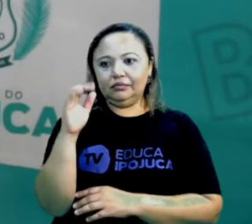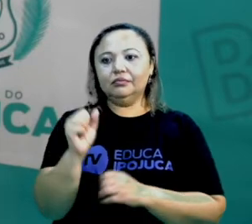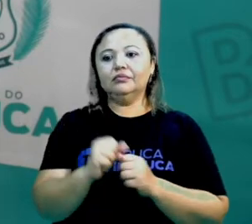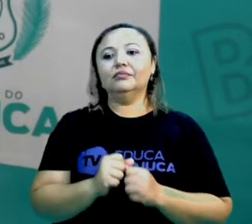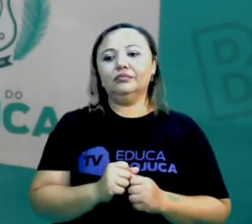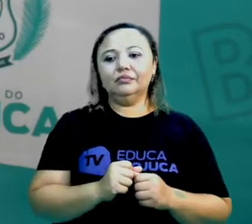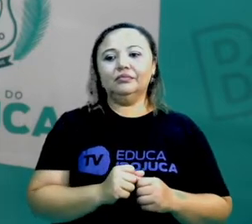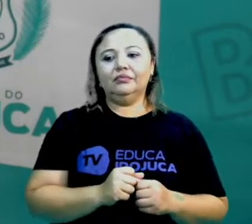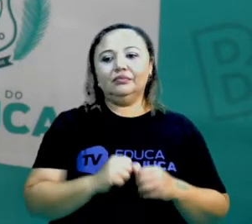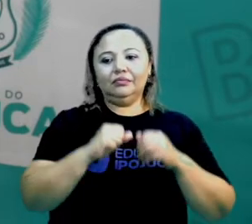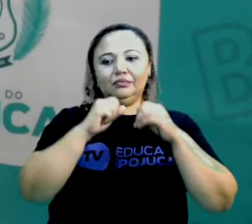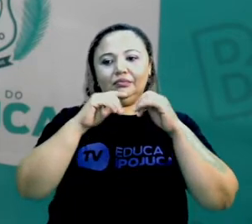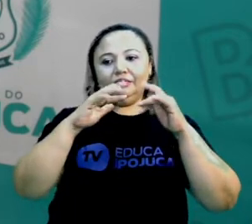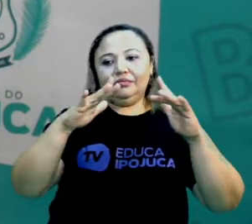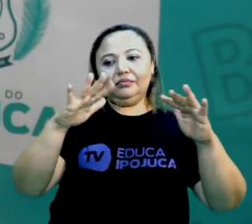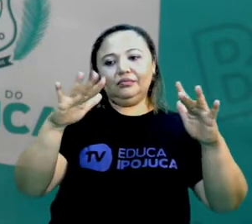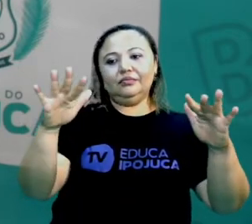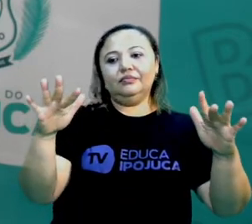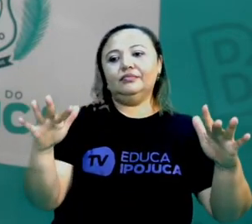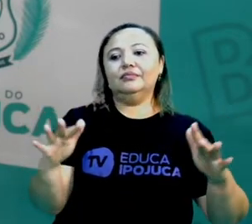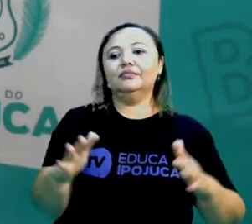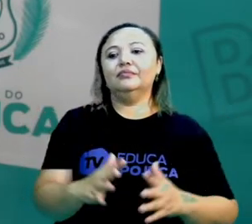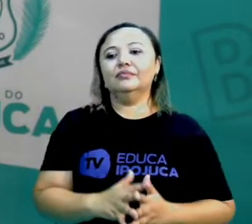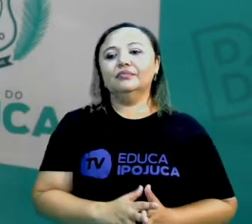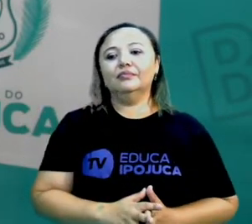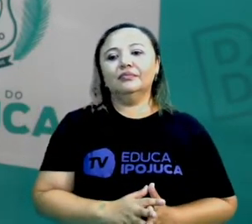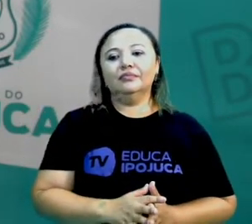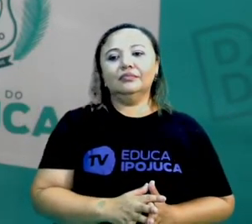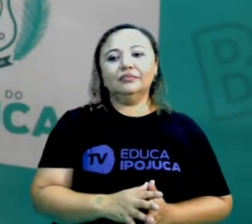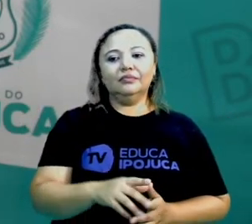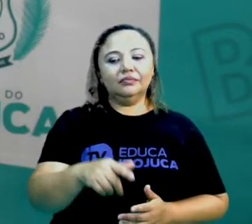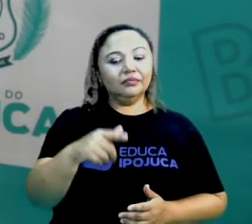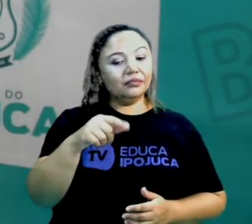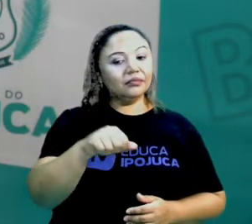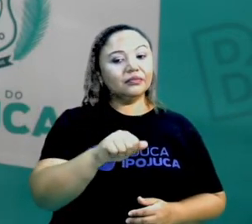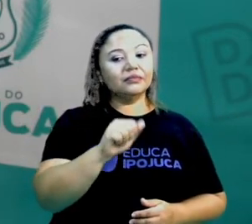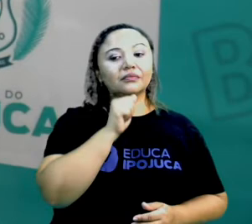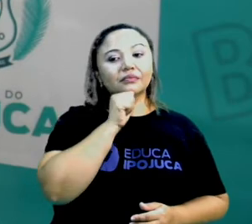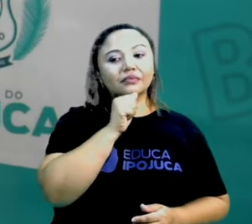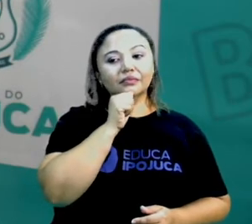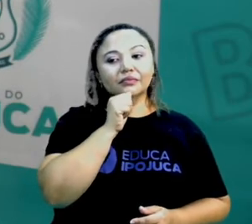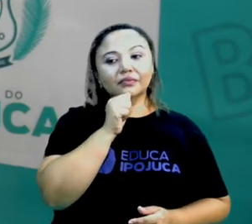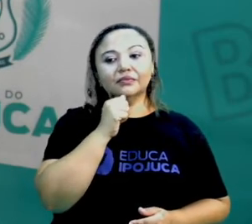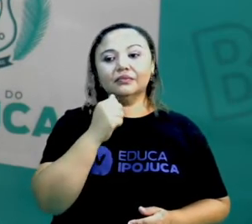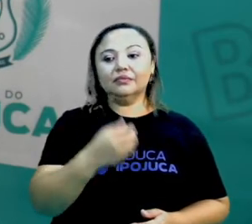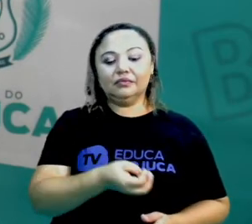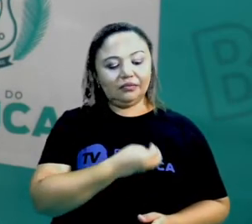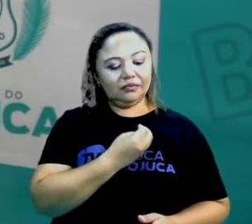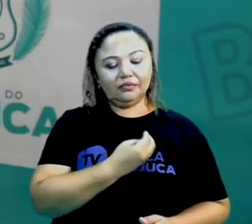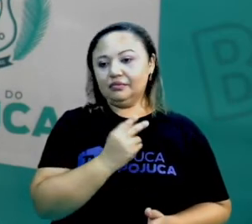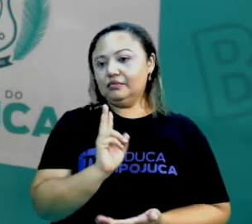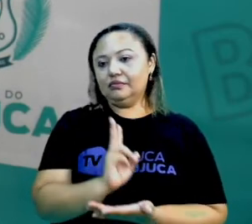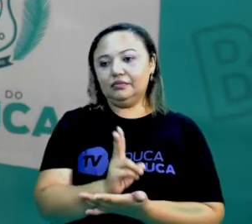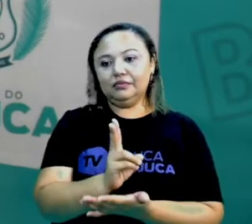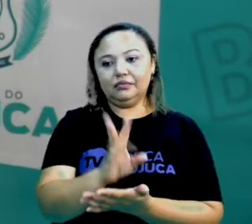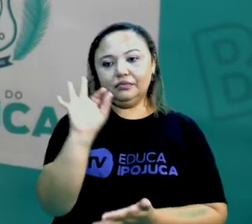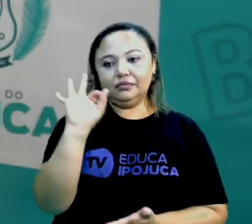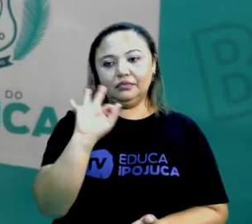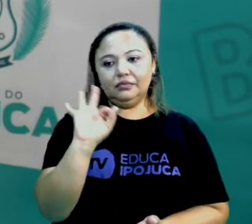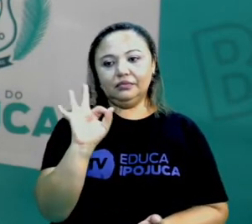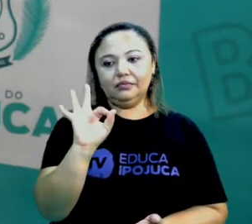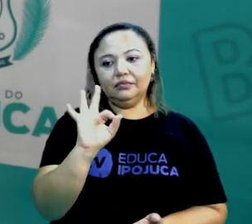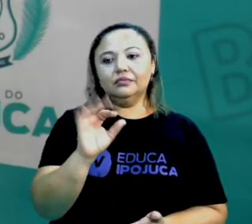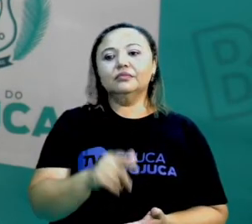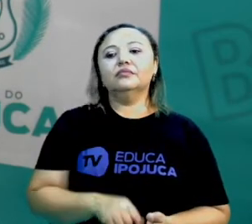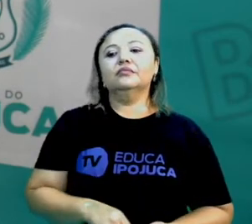responsável pela nossa sobrevivência. Sem ele, já era a vida na Terra, né? Não ia